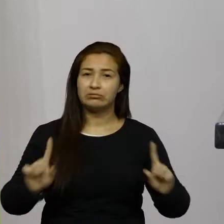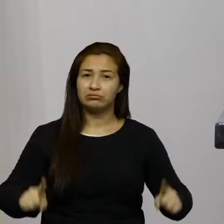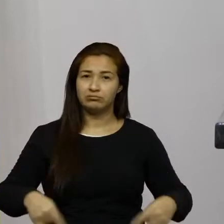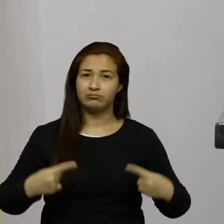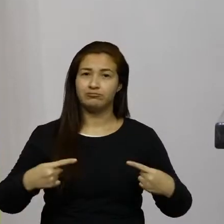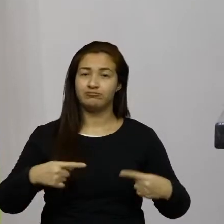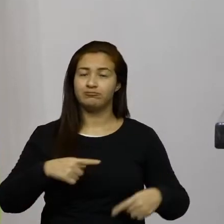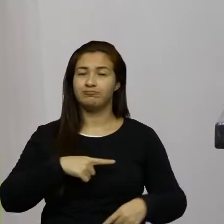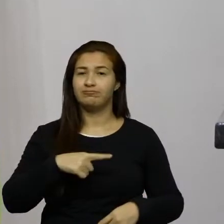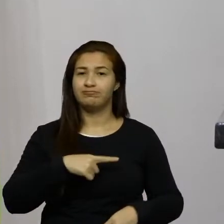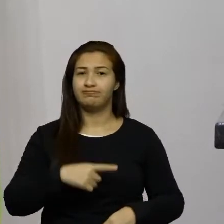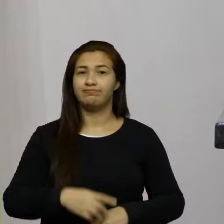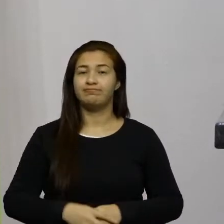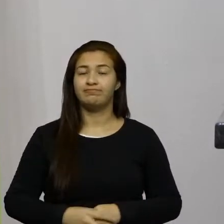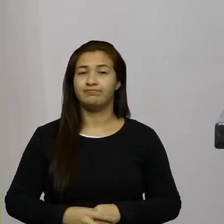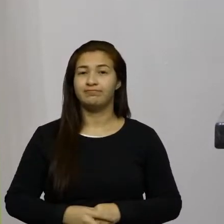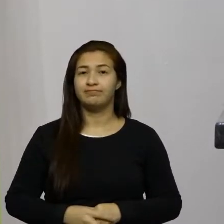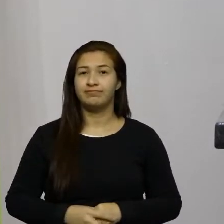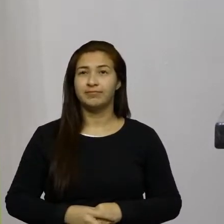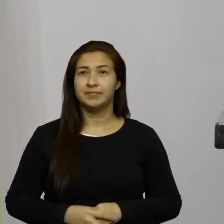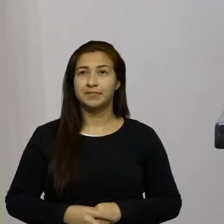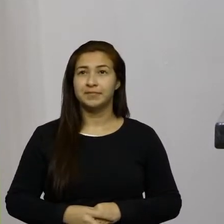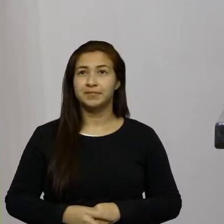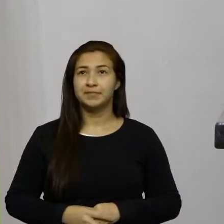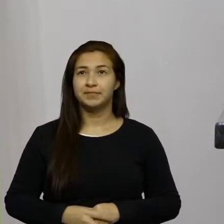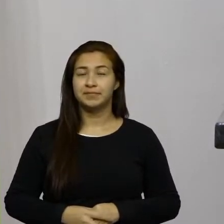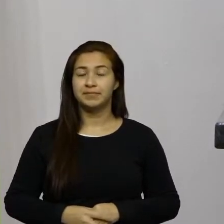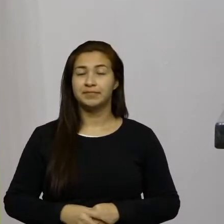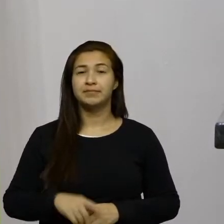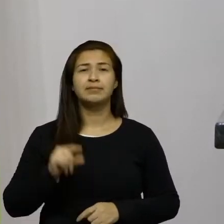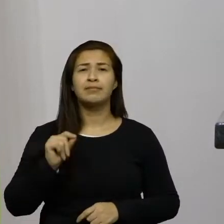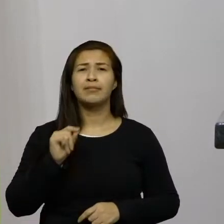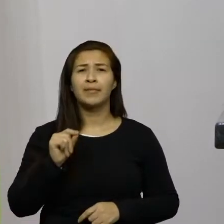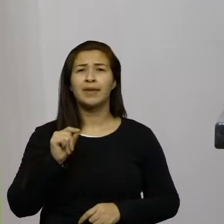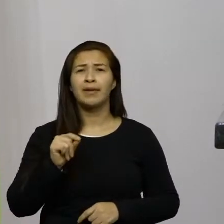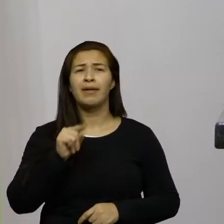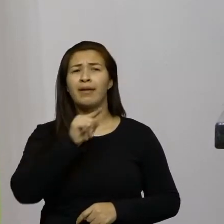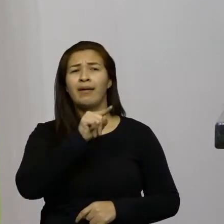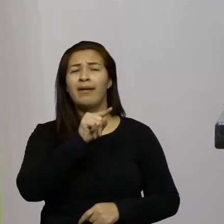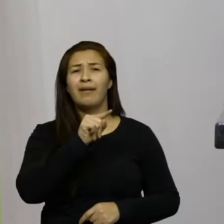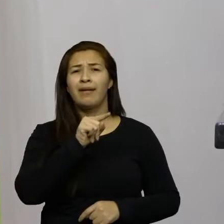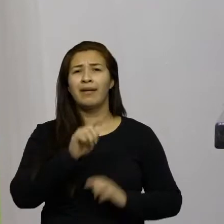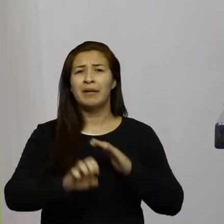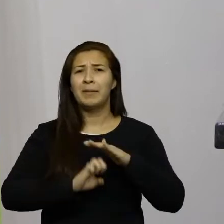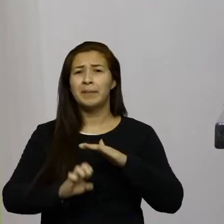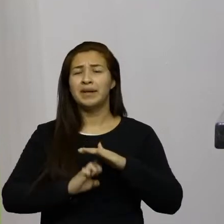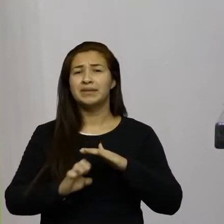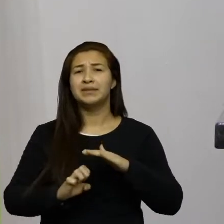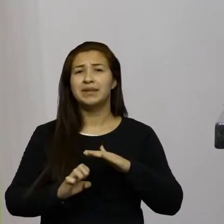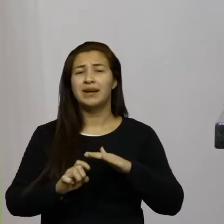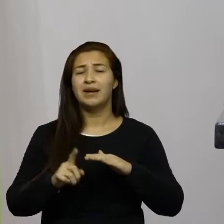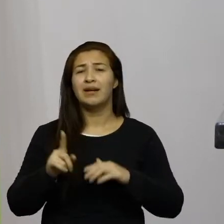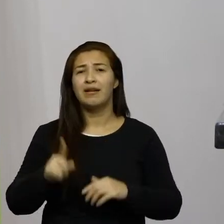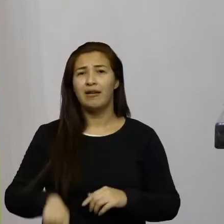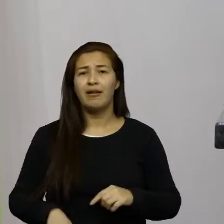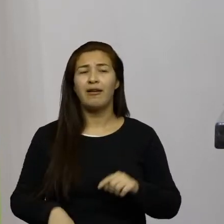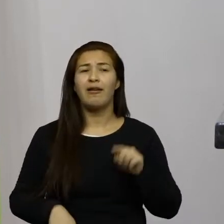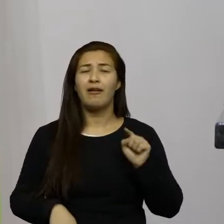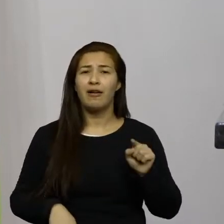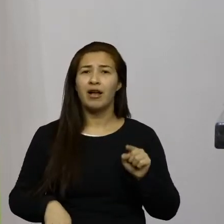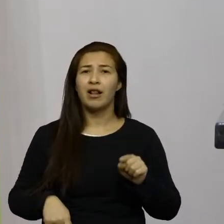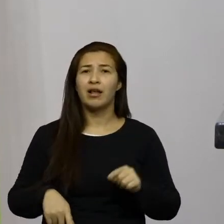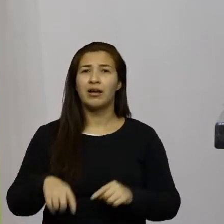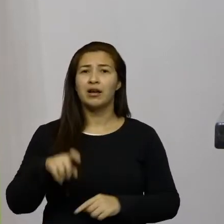eu e aqui estou falando no dia de hoje é da empresa Chapan